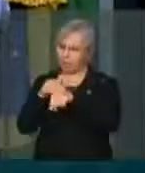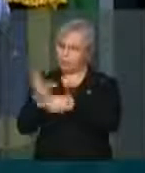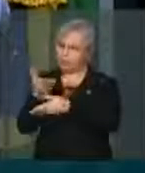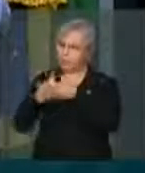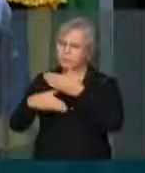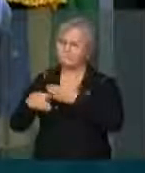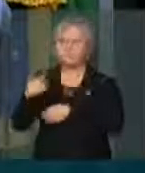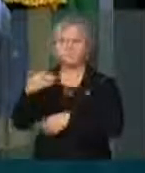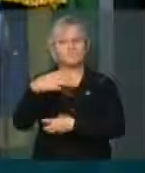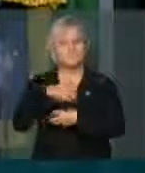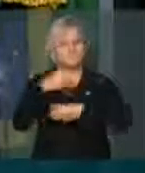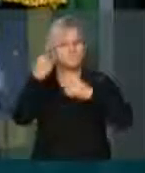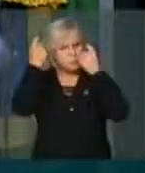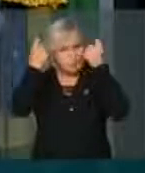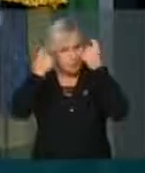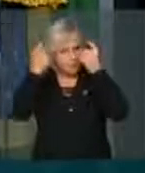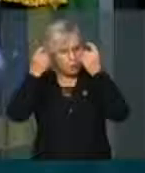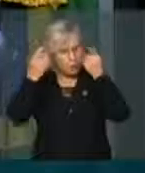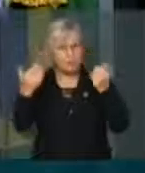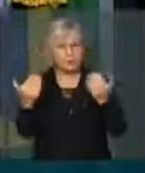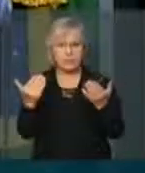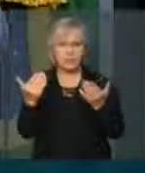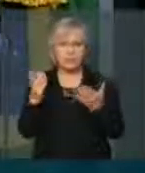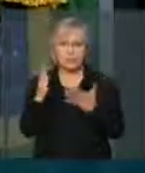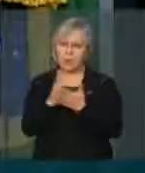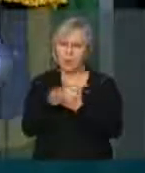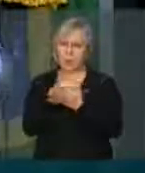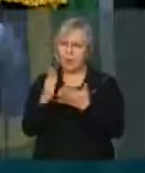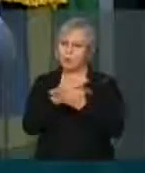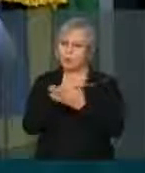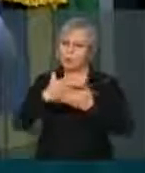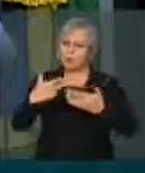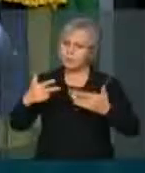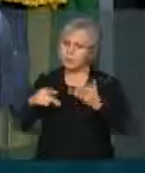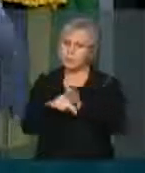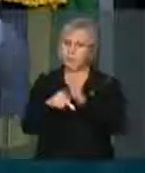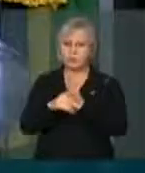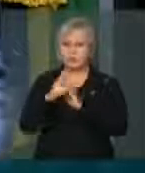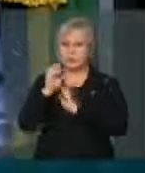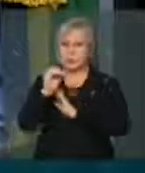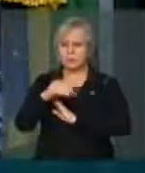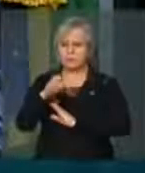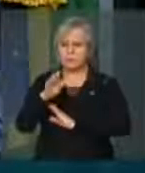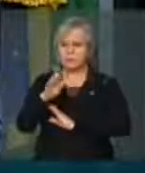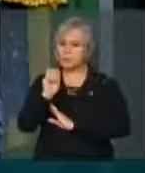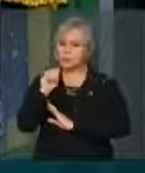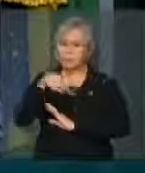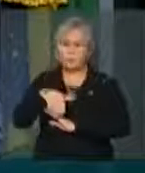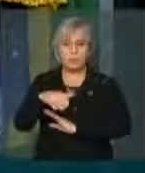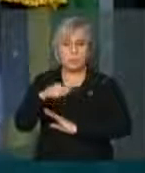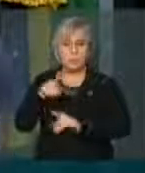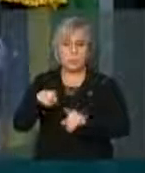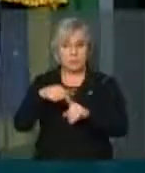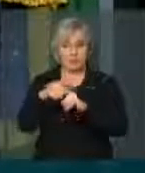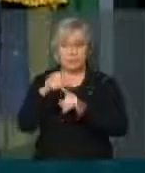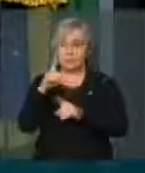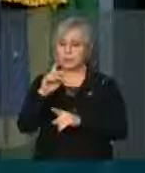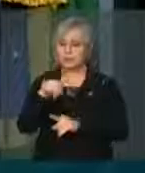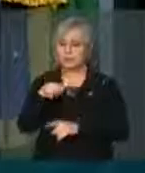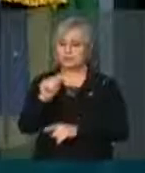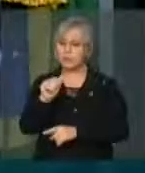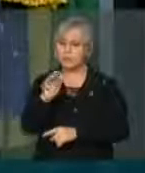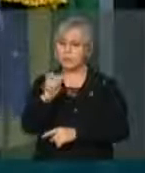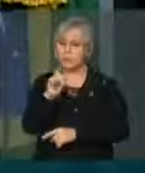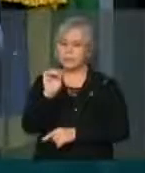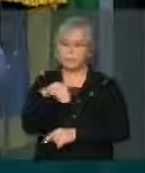uma preocupação muito grande com algumas ações do complexo Contran-Denatran. Meu caro deputado